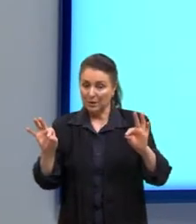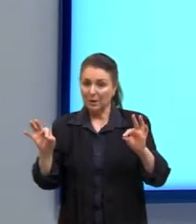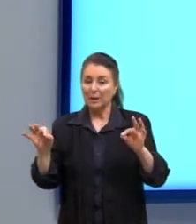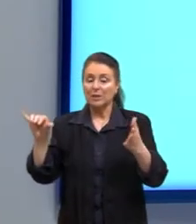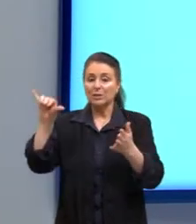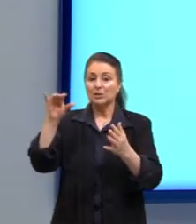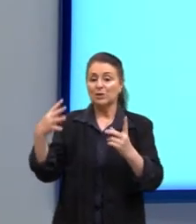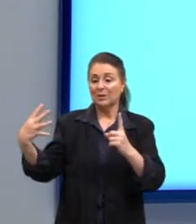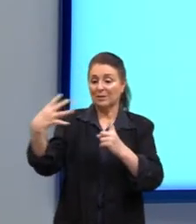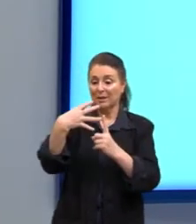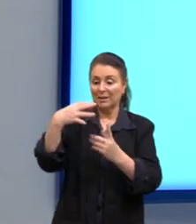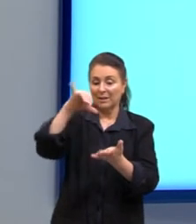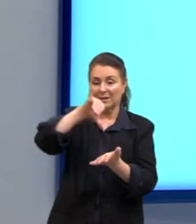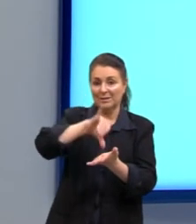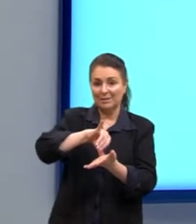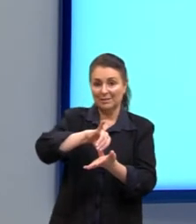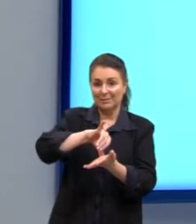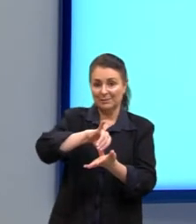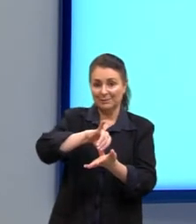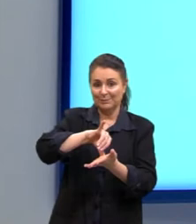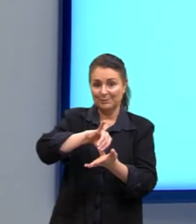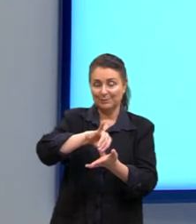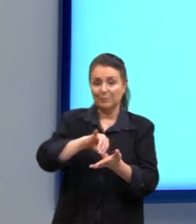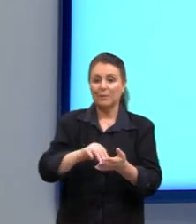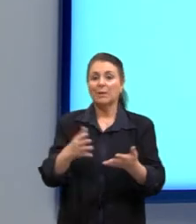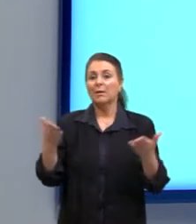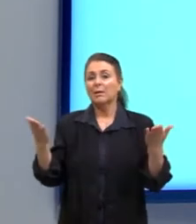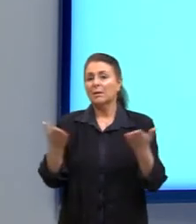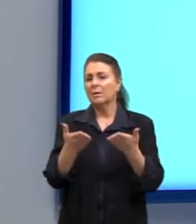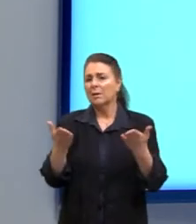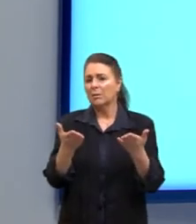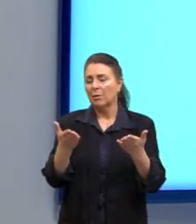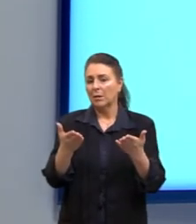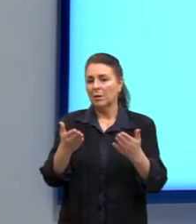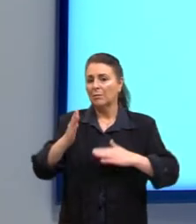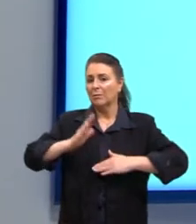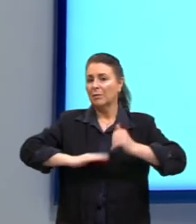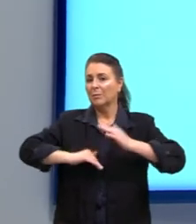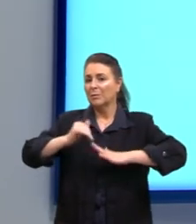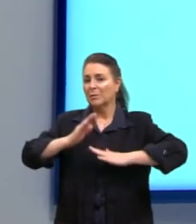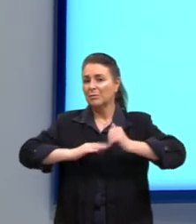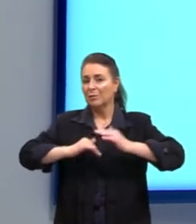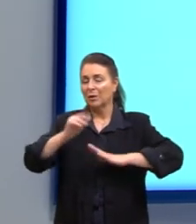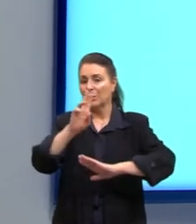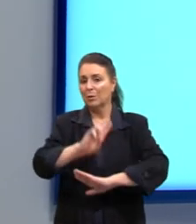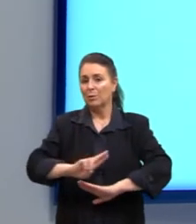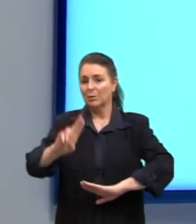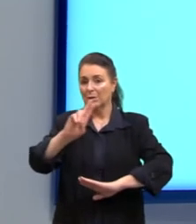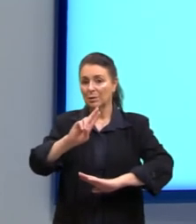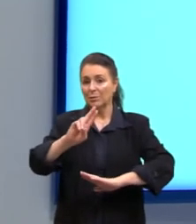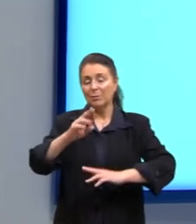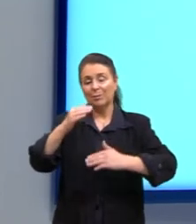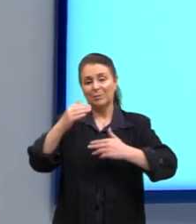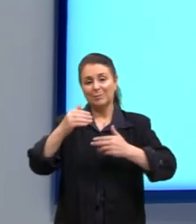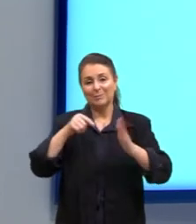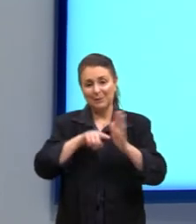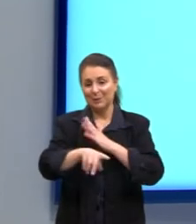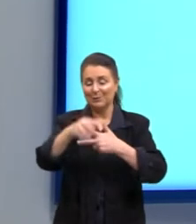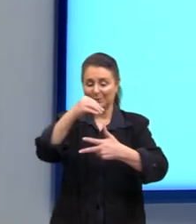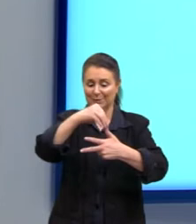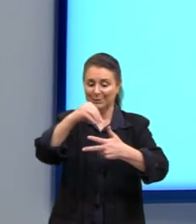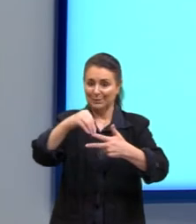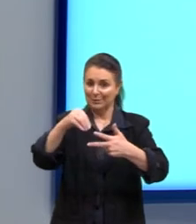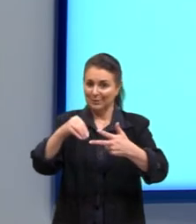central. E aí, como que nós vamos praticar? Através do Enem, né? Eu trouxe